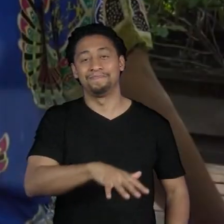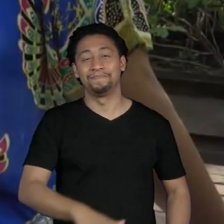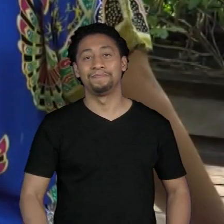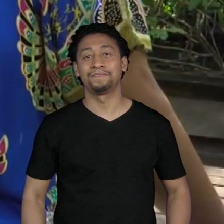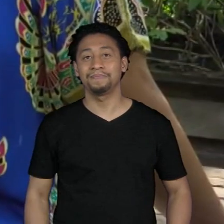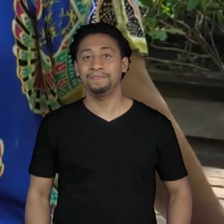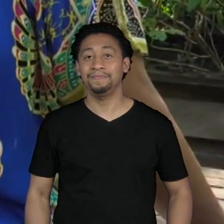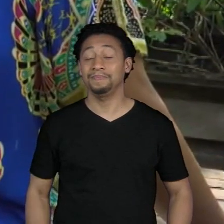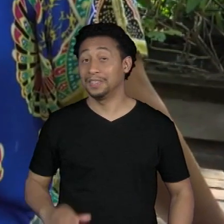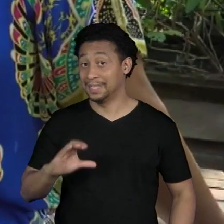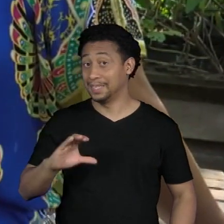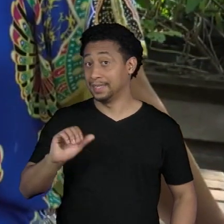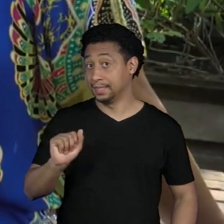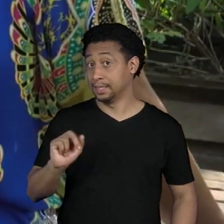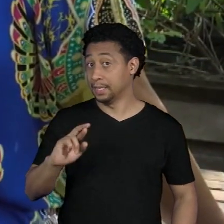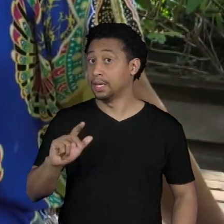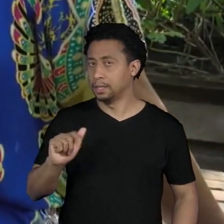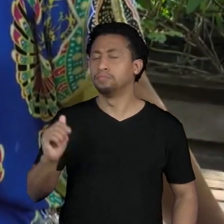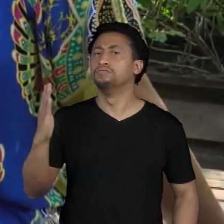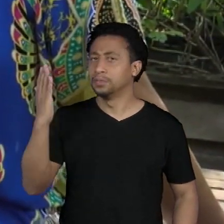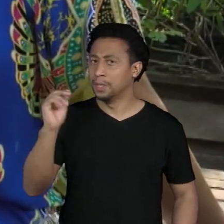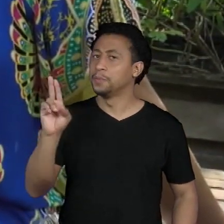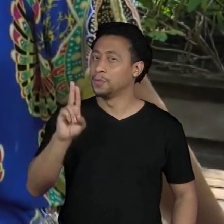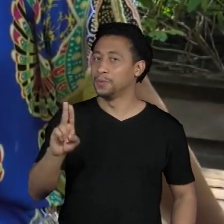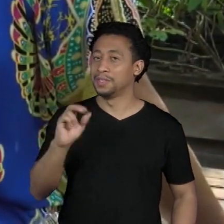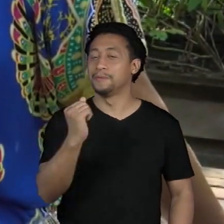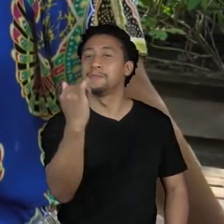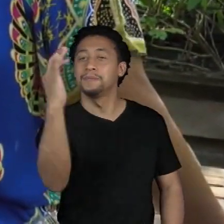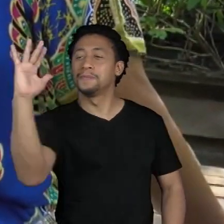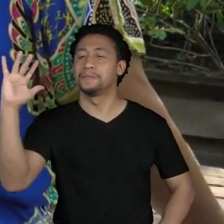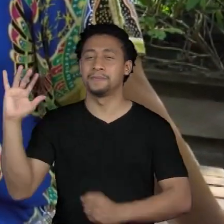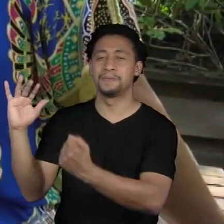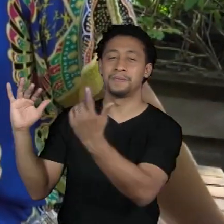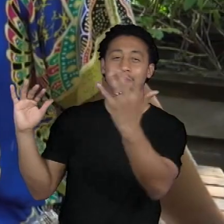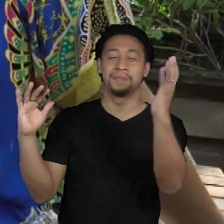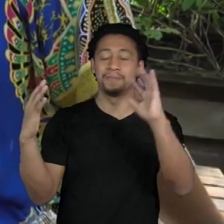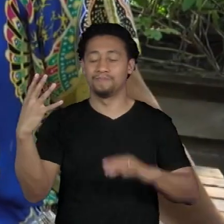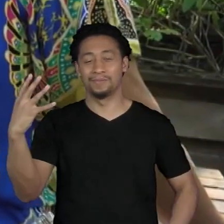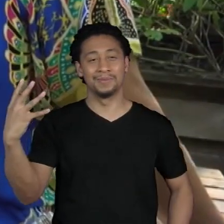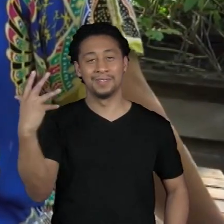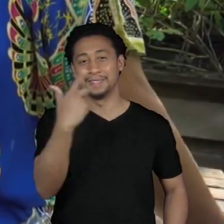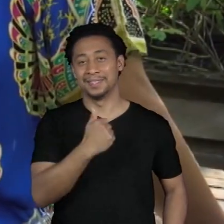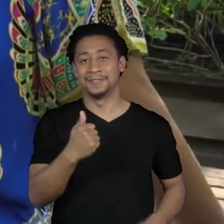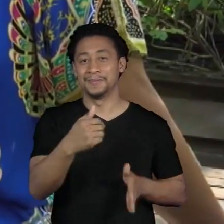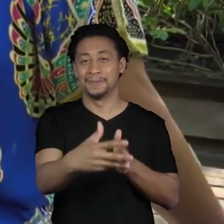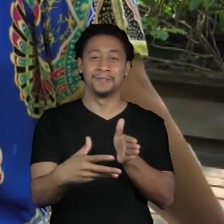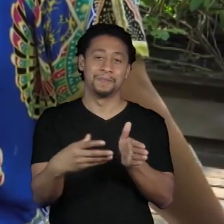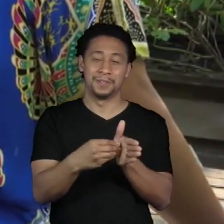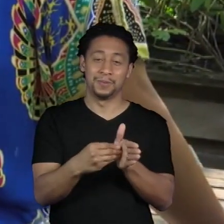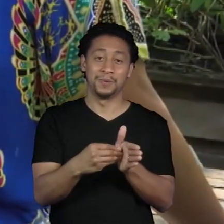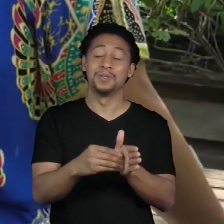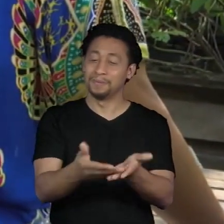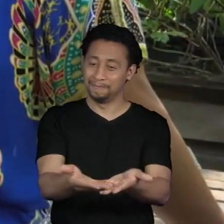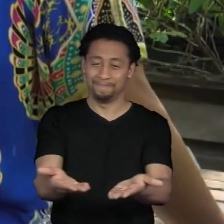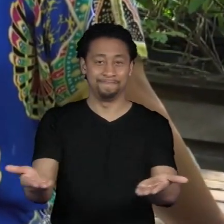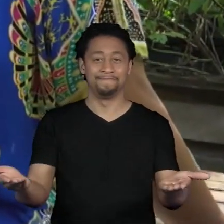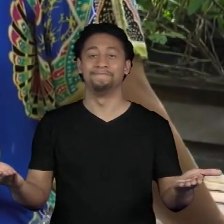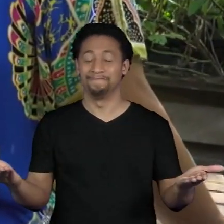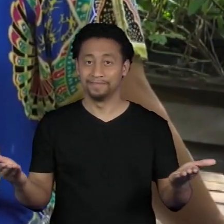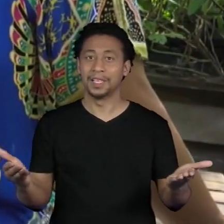Carla está sabendo usar o que tem de mais lindo na Amazônia que é a natureza